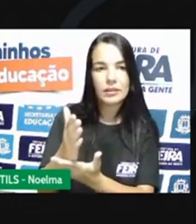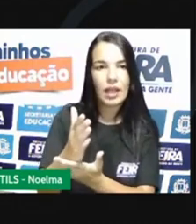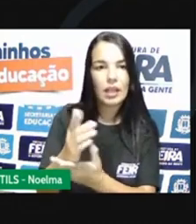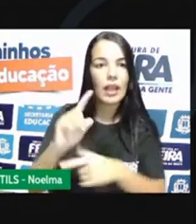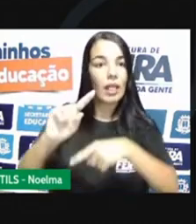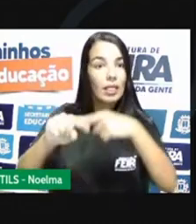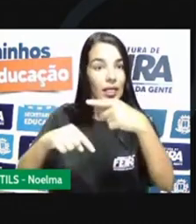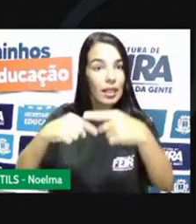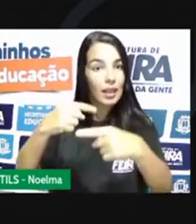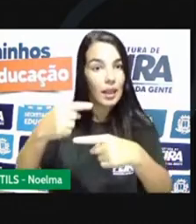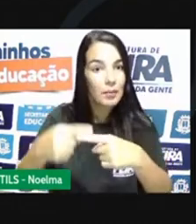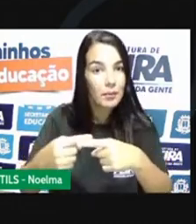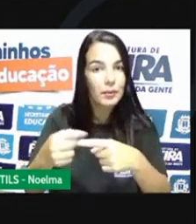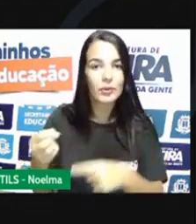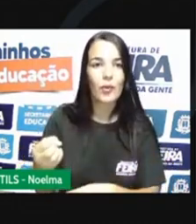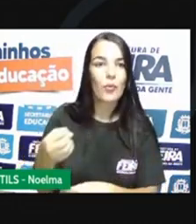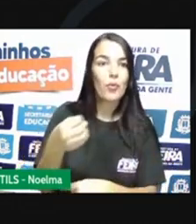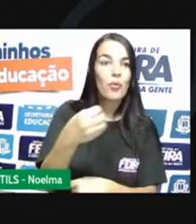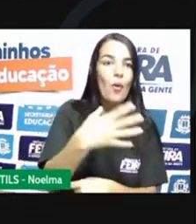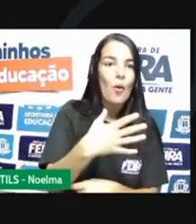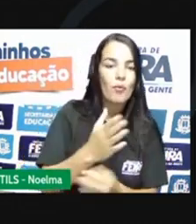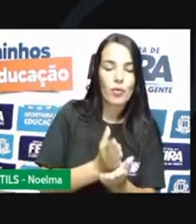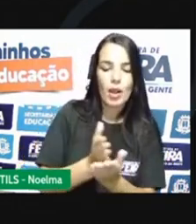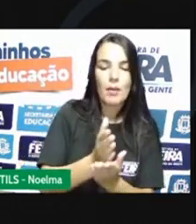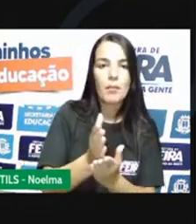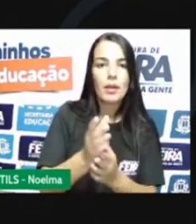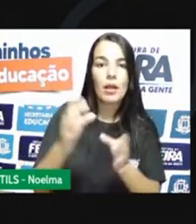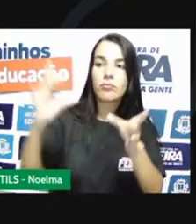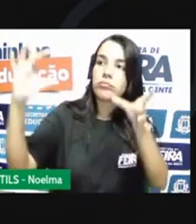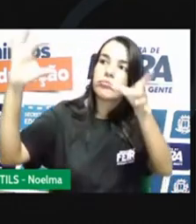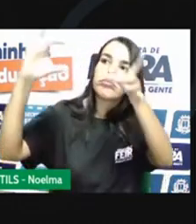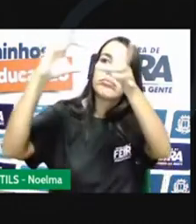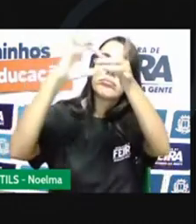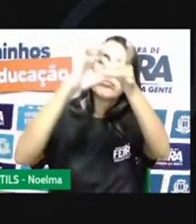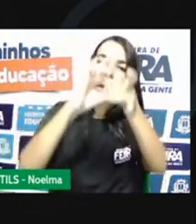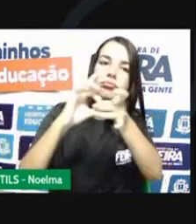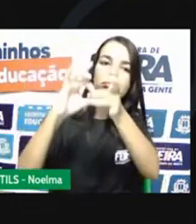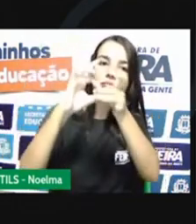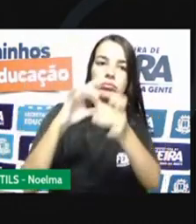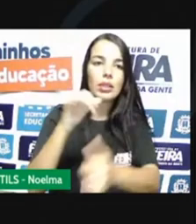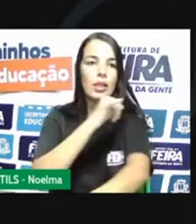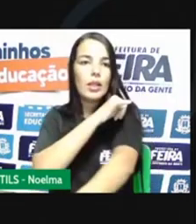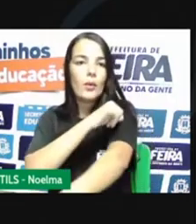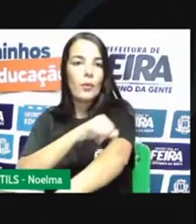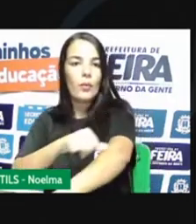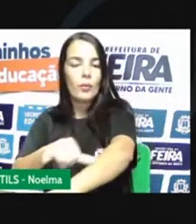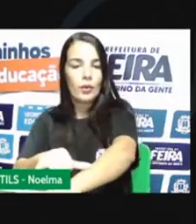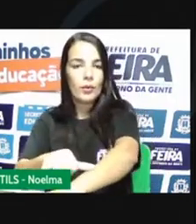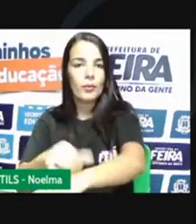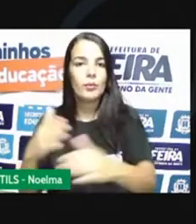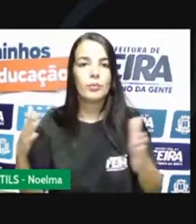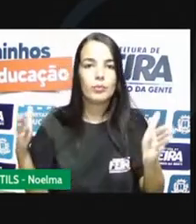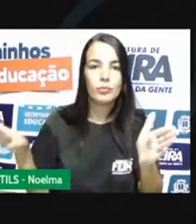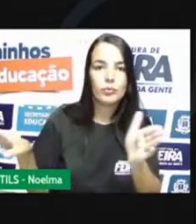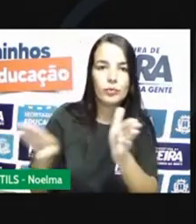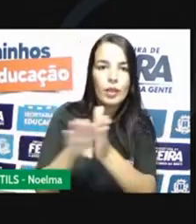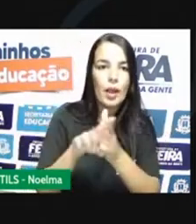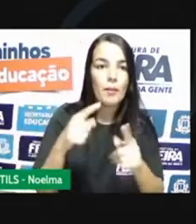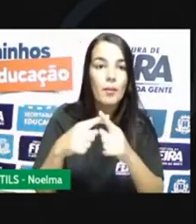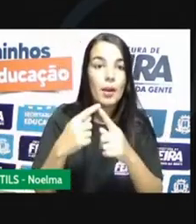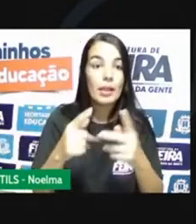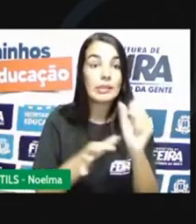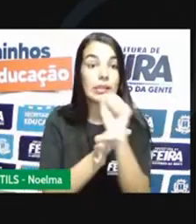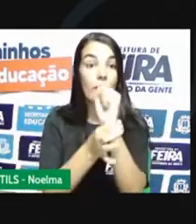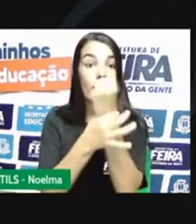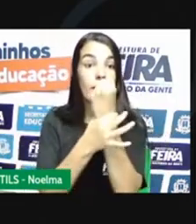e, posteriormente, o caminho novo foi criado para ligar ouro preto à cidade do Rio de Janeiro, visando a segurança e a